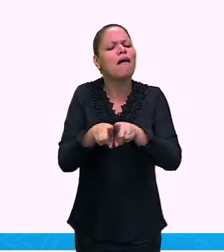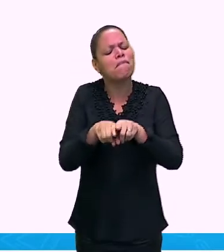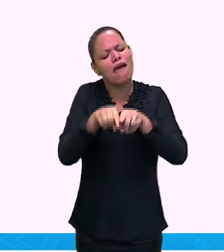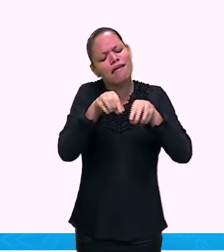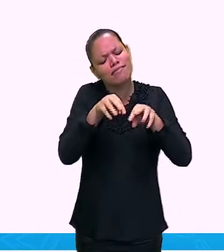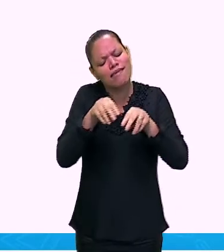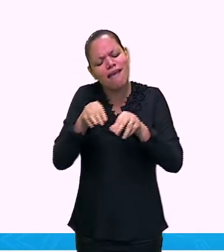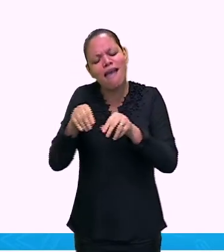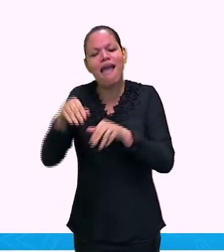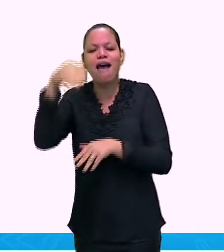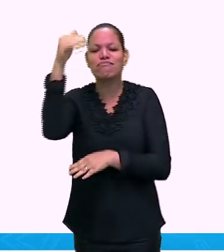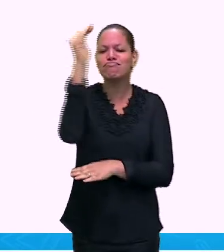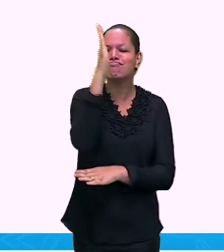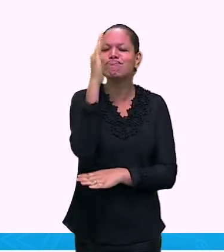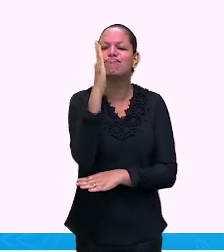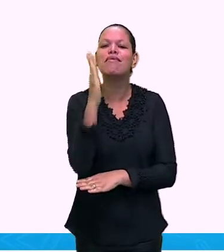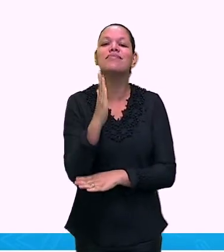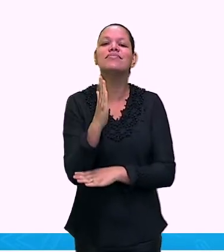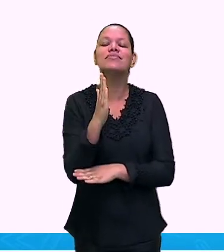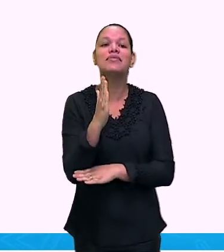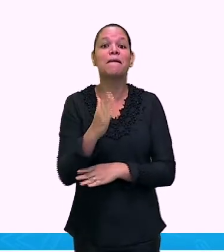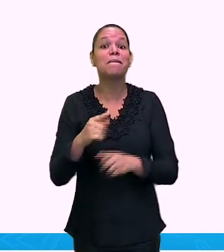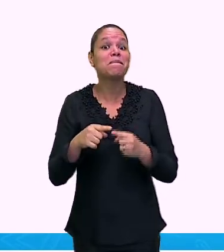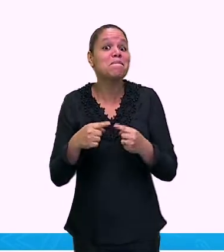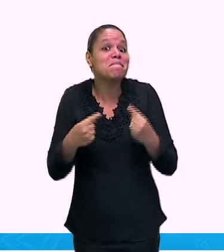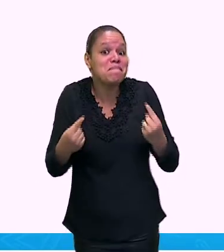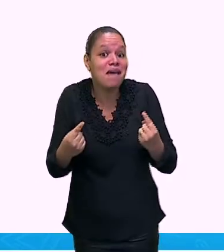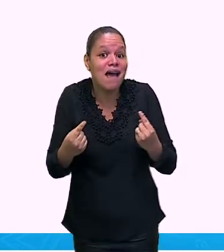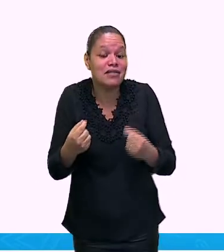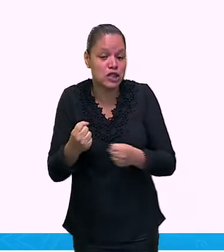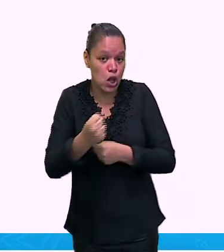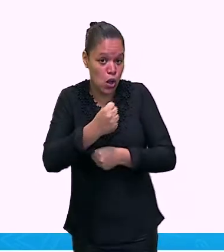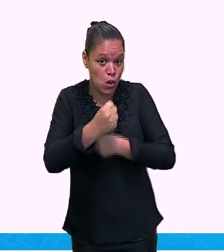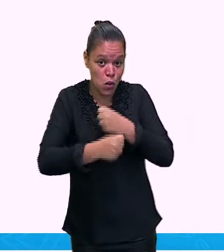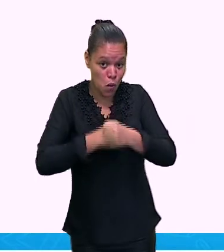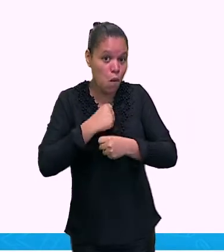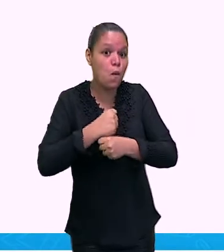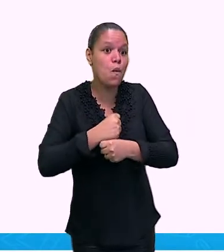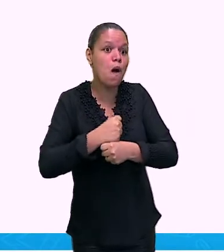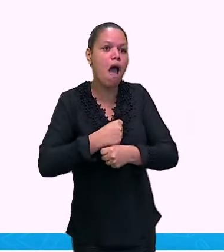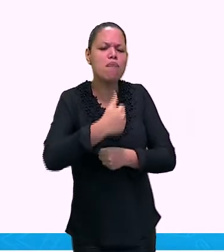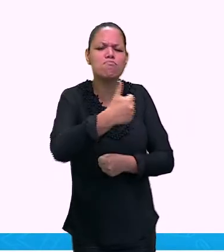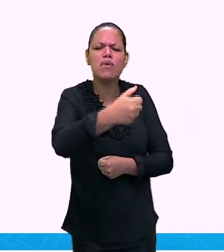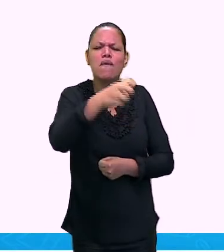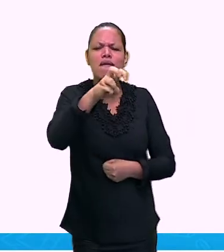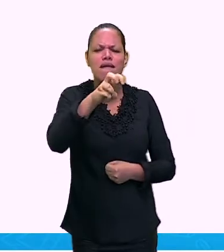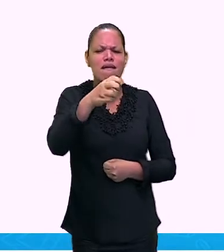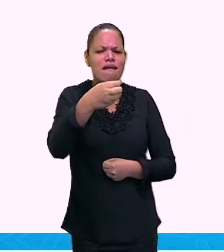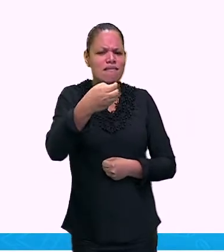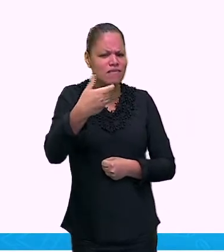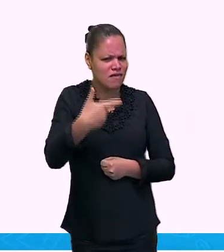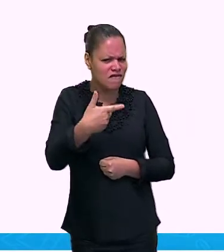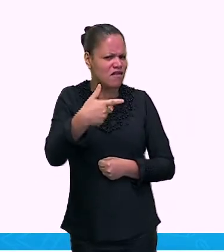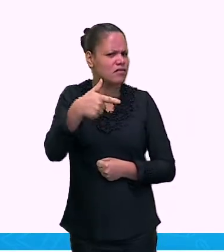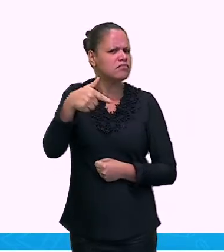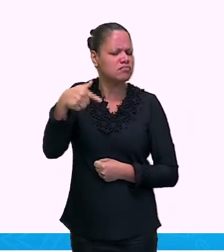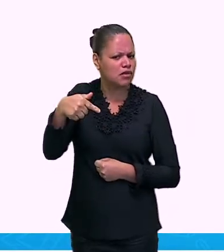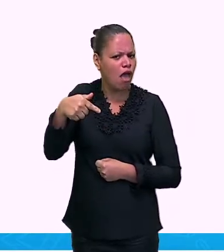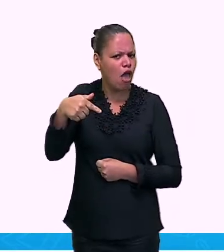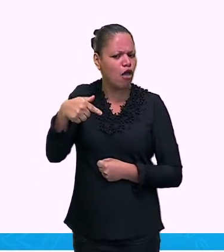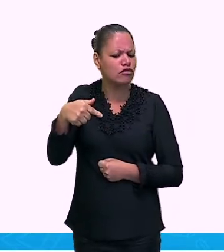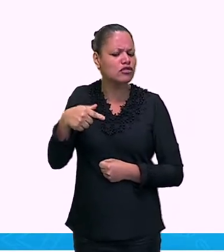1527, ó, tem pau, né gente? Que o nosso país se chama